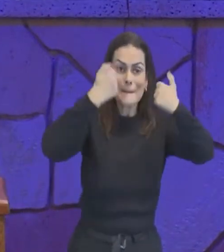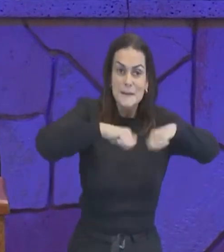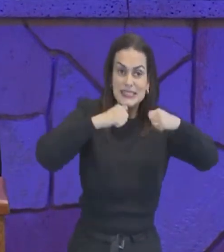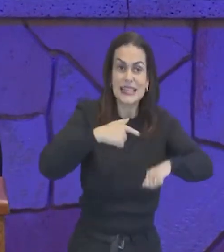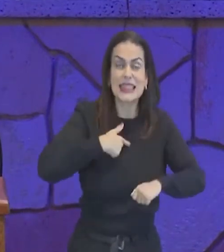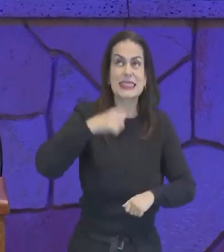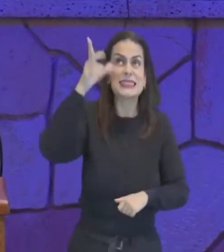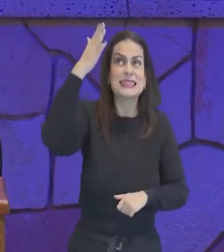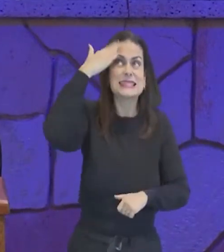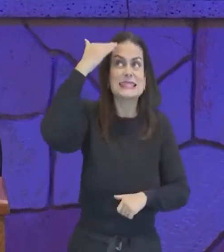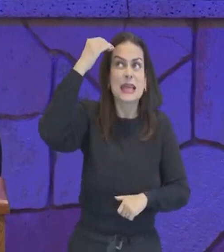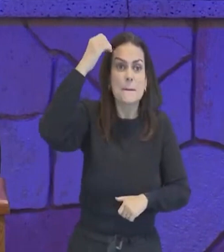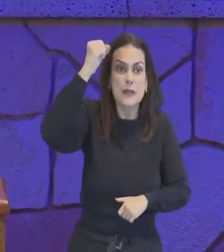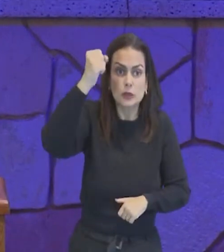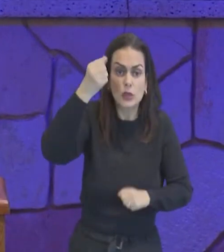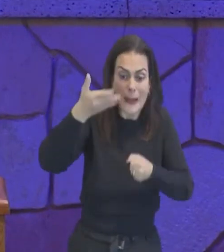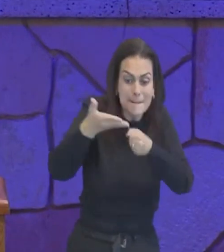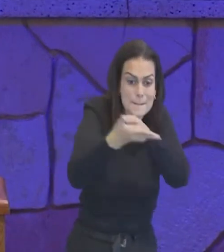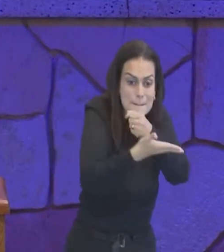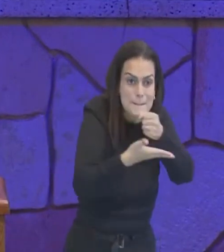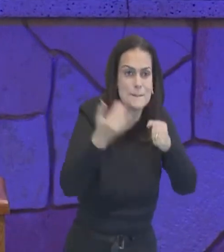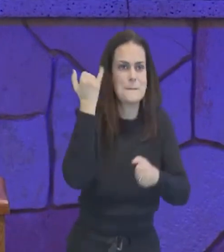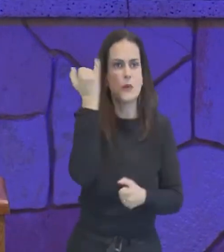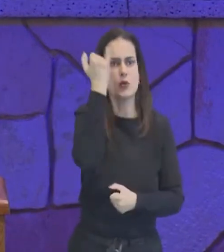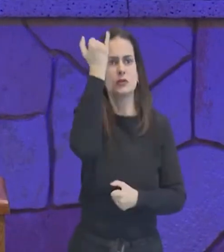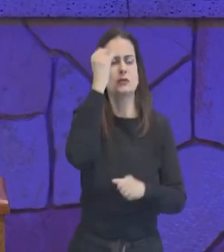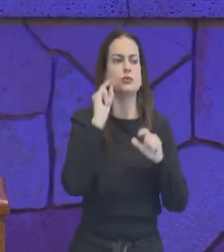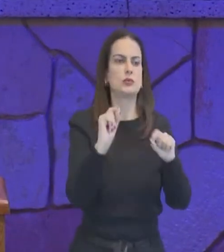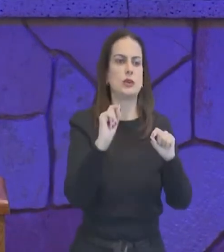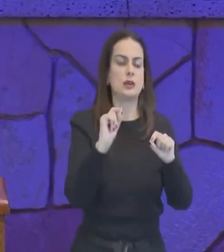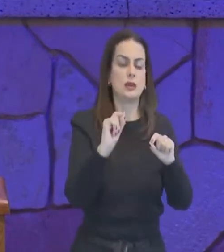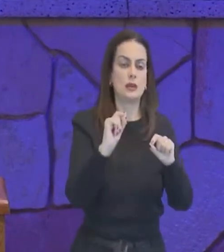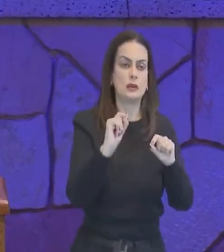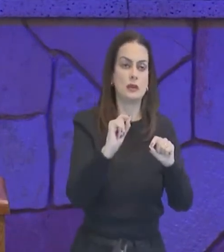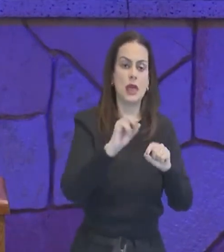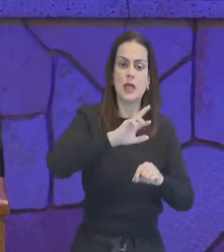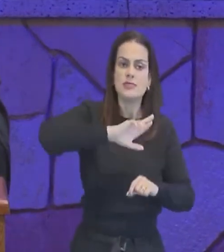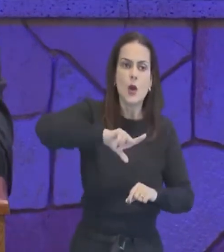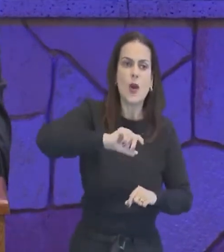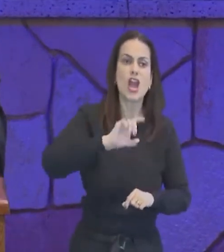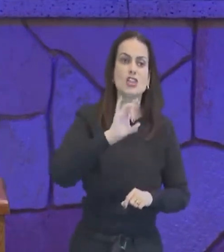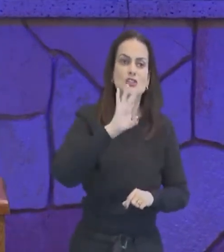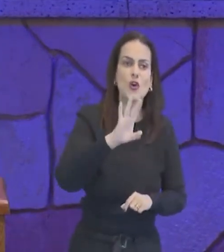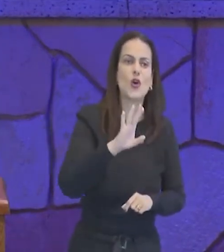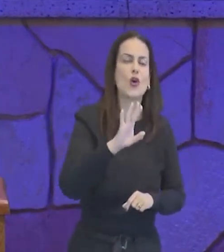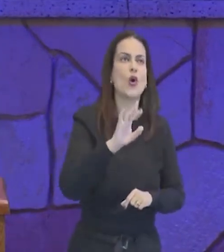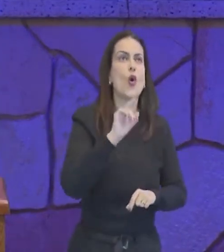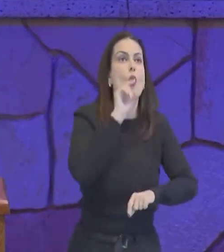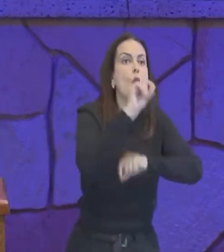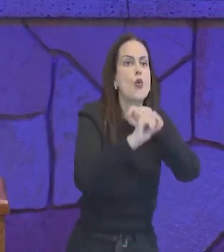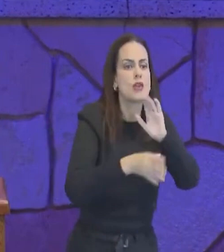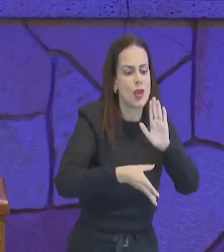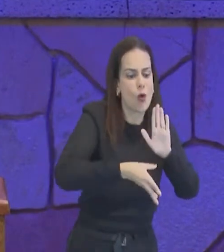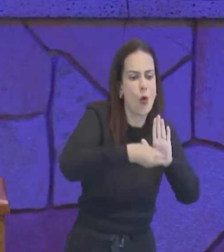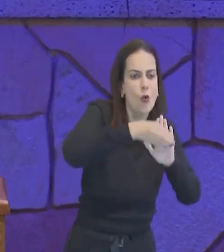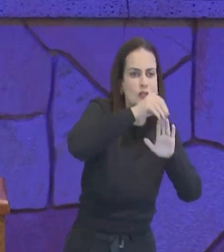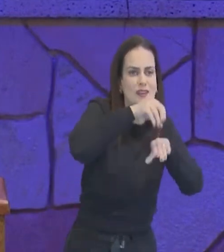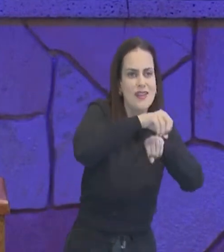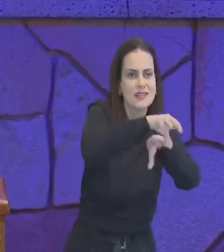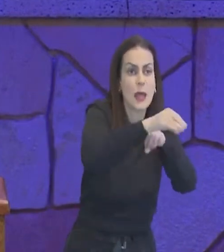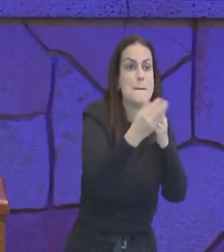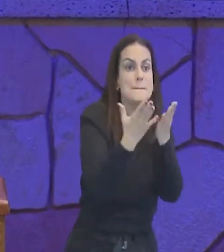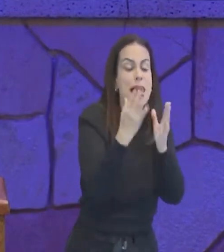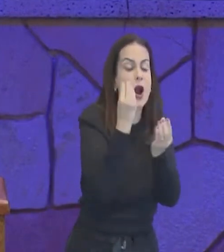ele é essencial também, é importante, que não apenas saibamos o que vamos instruir, mas como